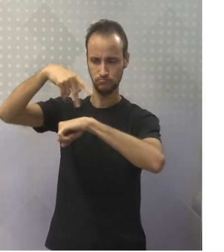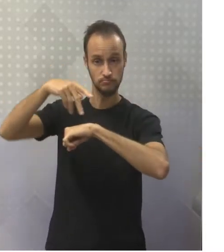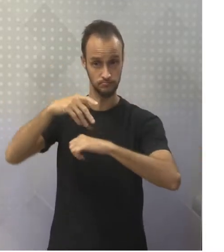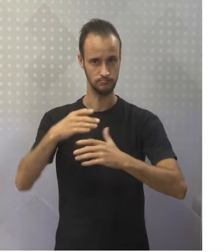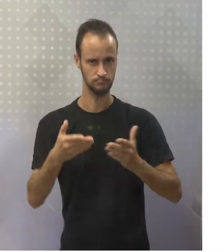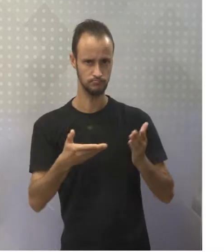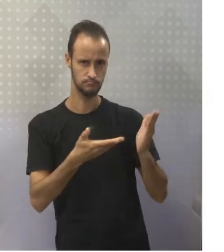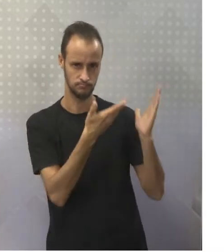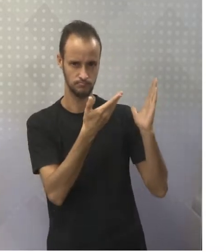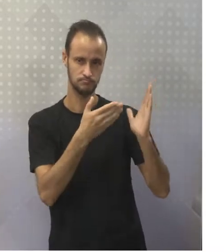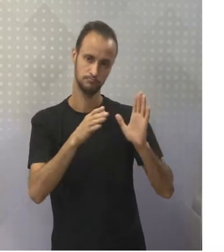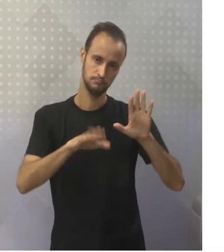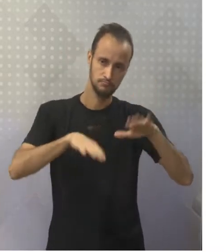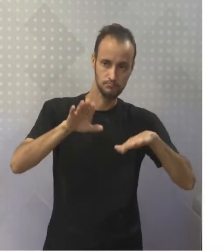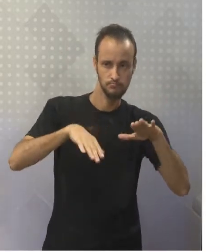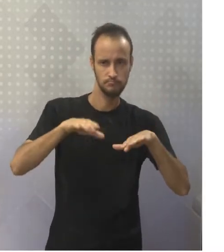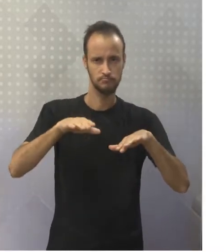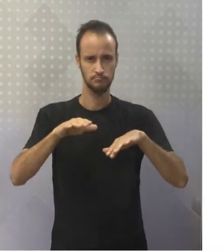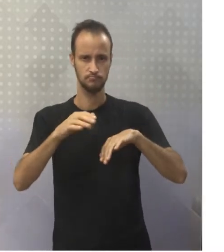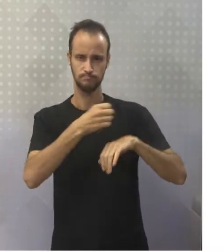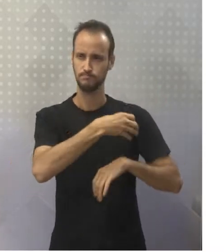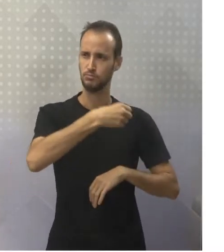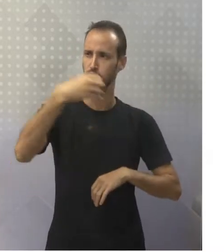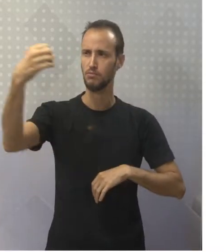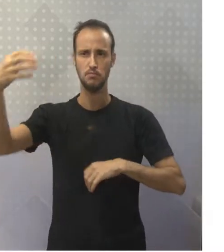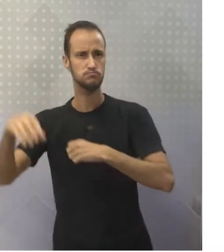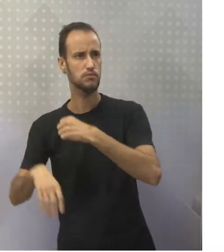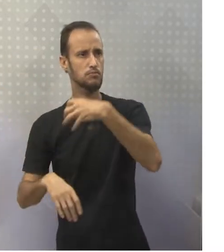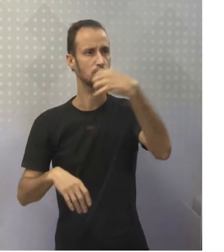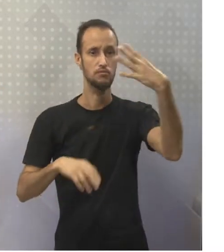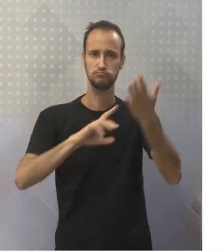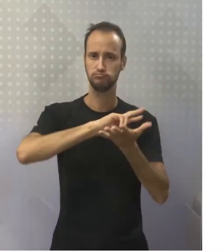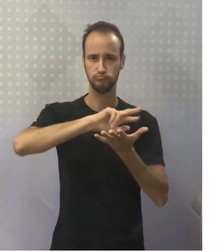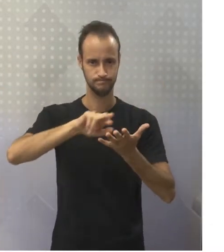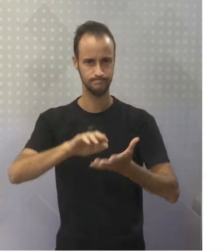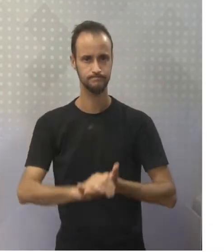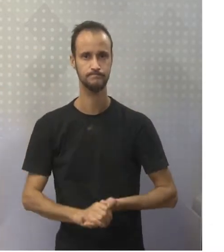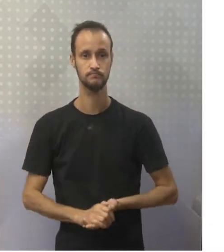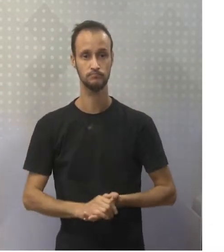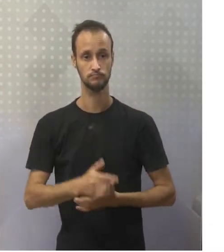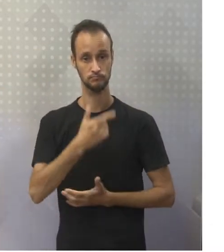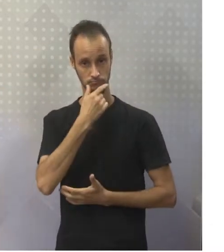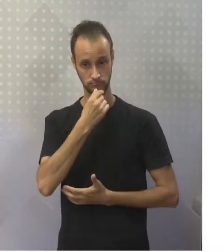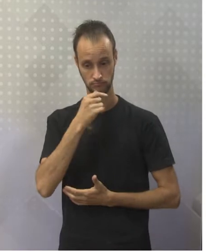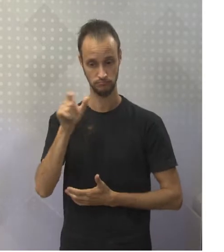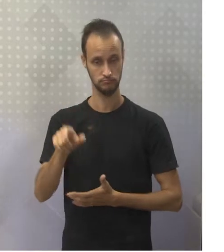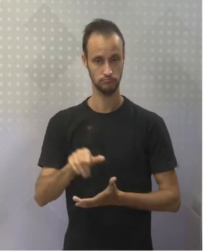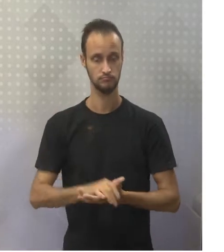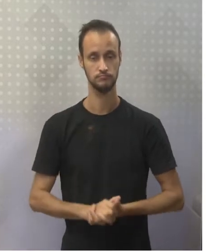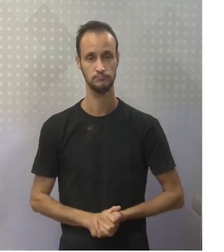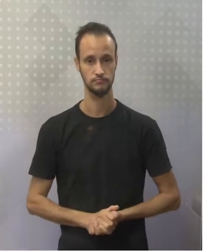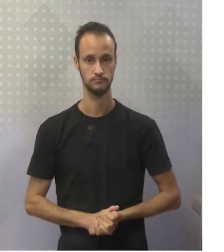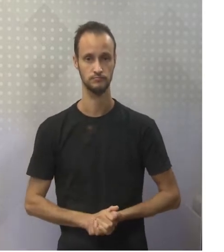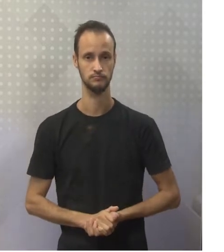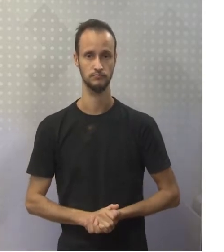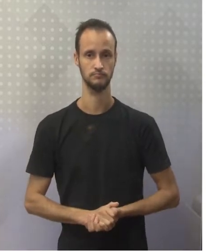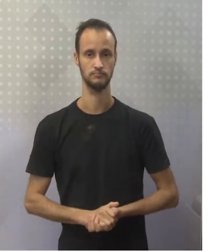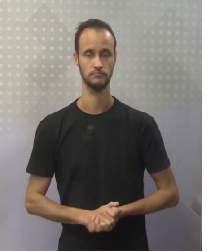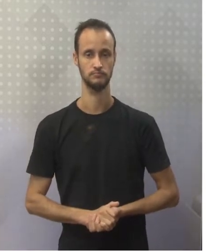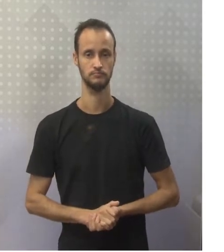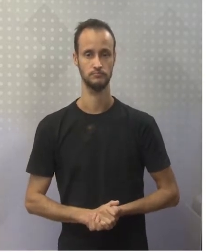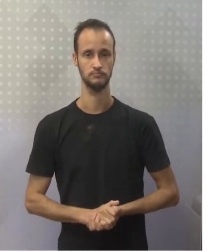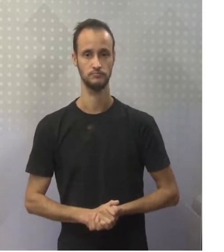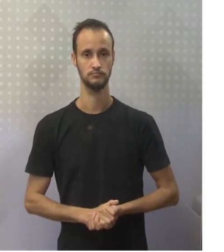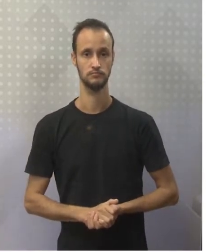deve ter viajado muitas vezes. É isso? Então, Jack has traveled to Brazil a lot of times.